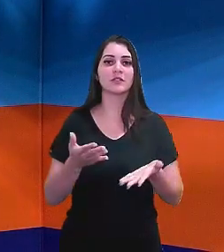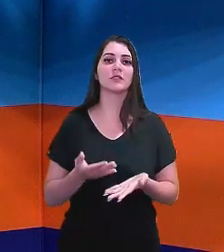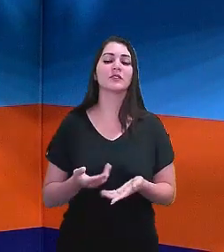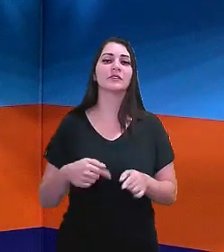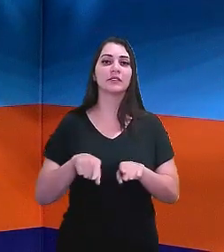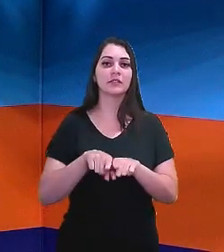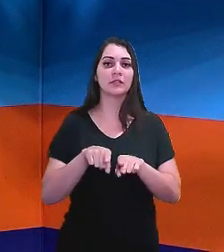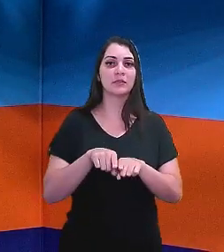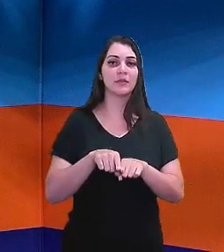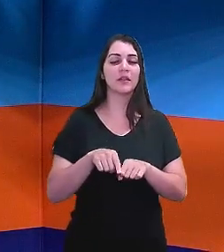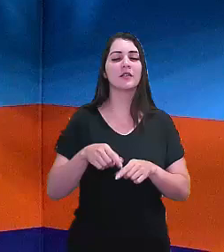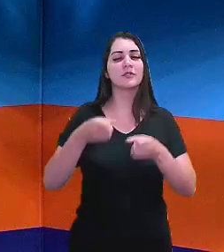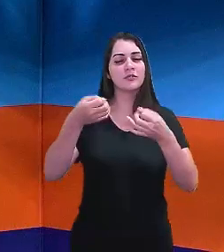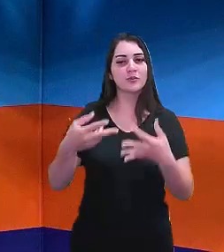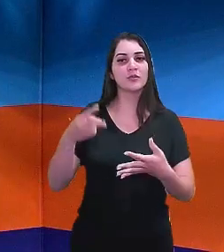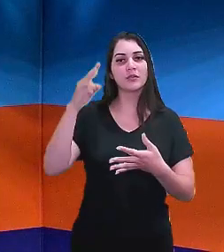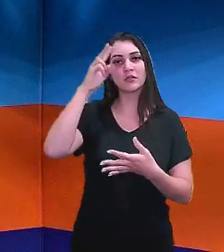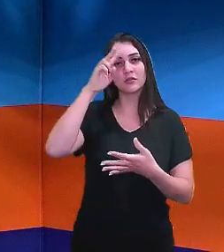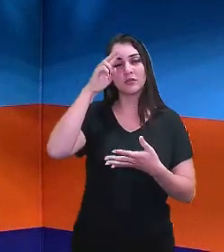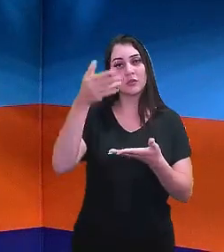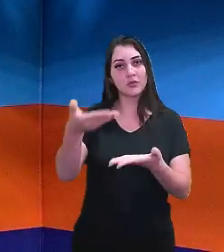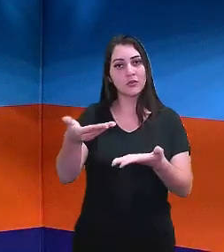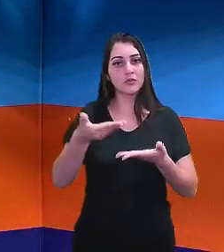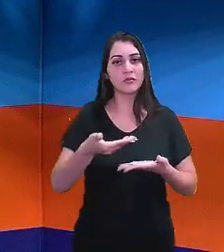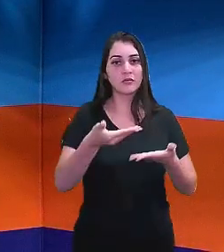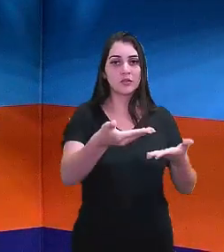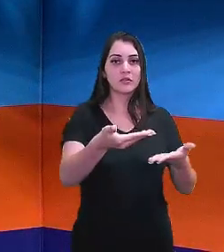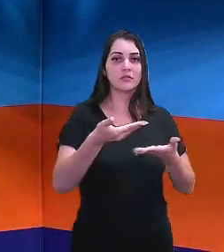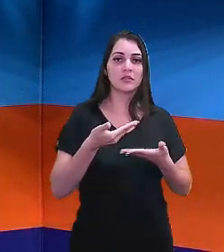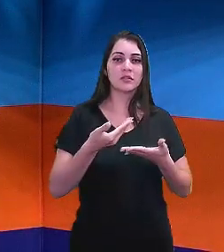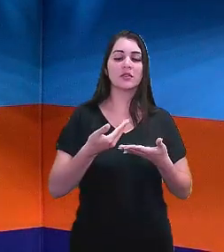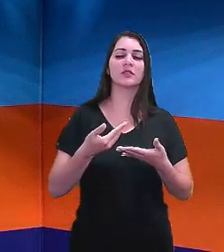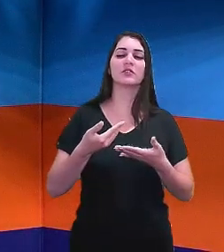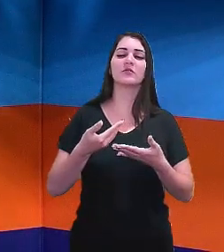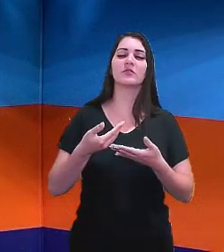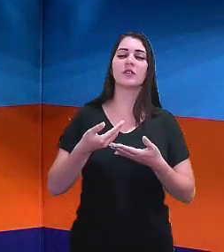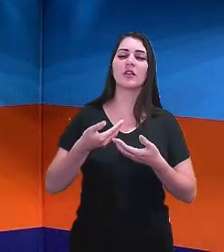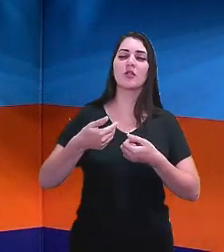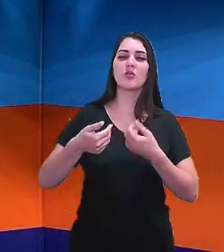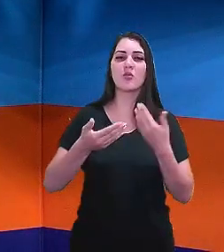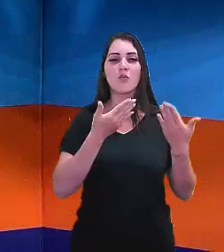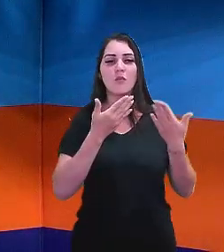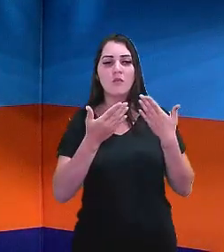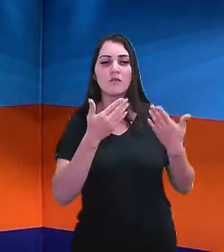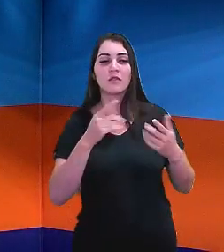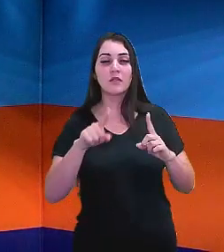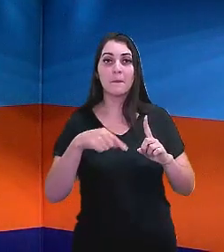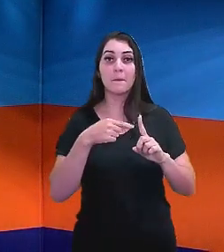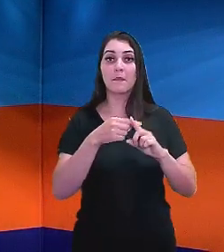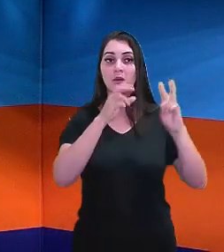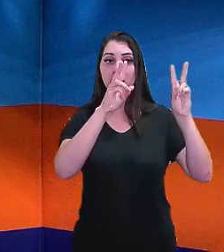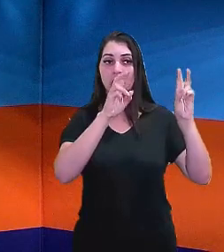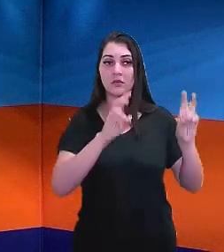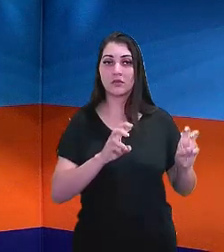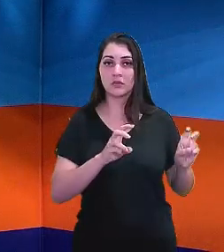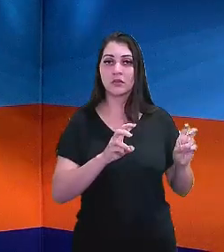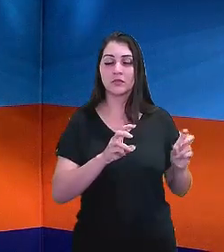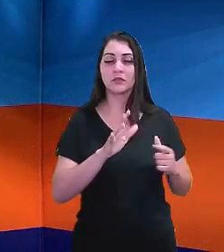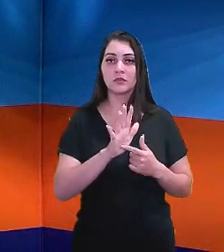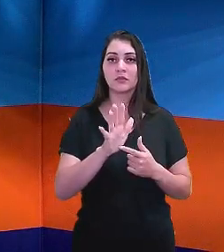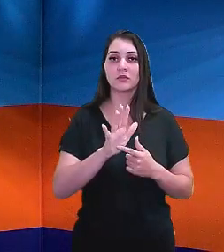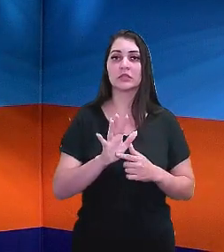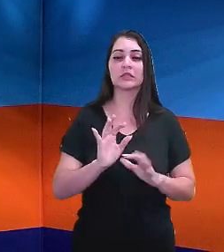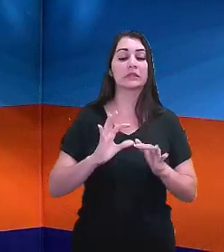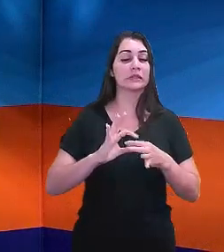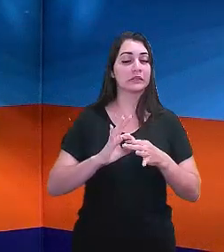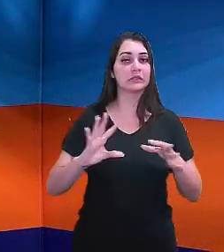também sobre história. Convido vocês a abordar mais sobre esses temas que a gente colocou e